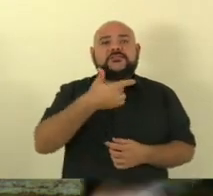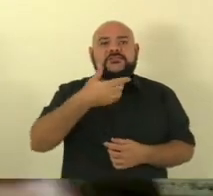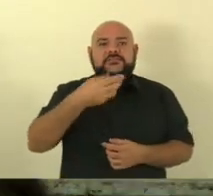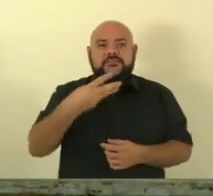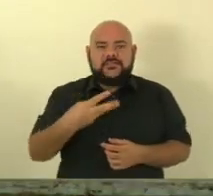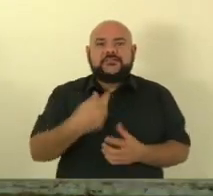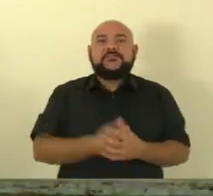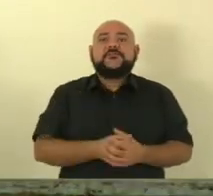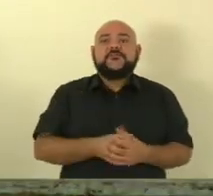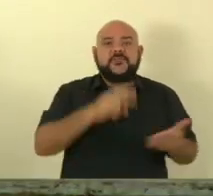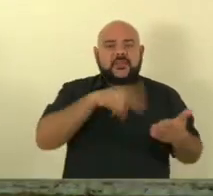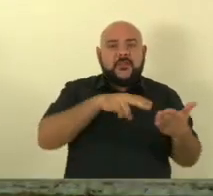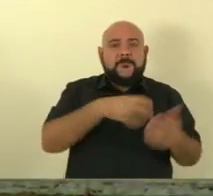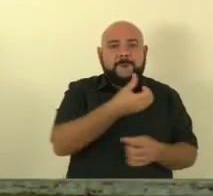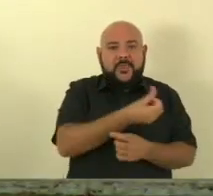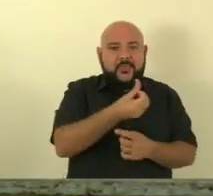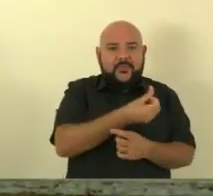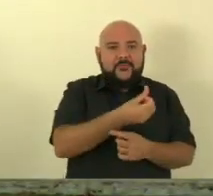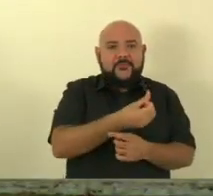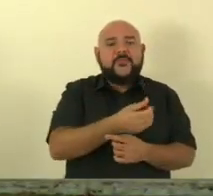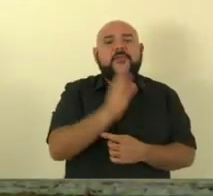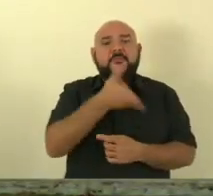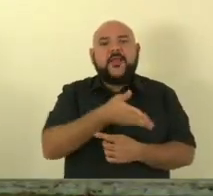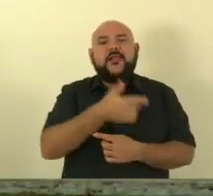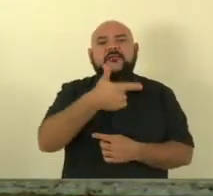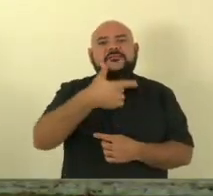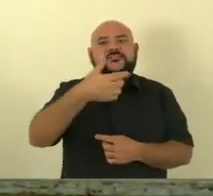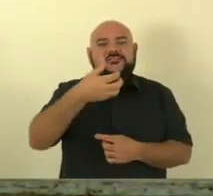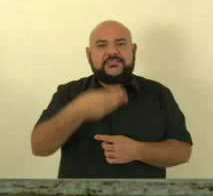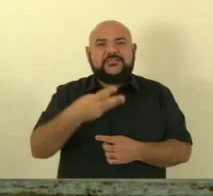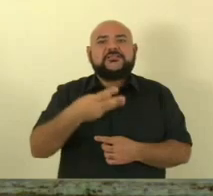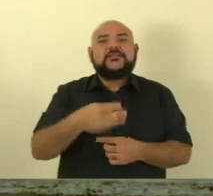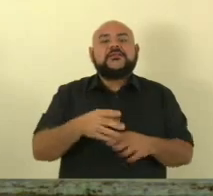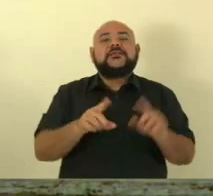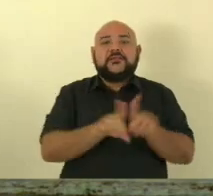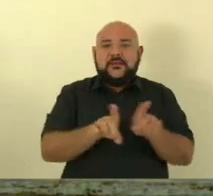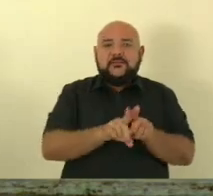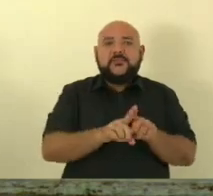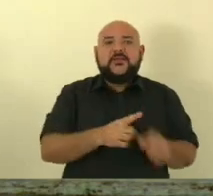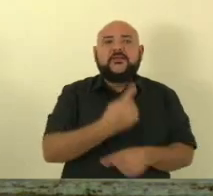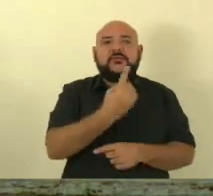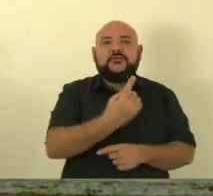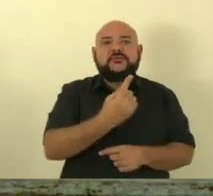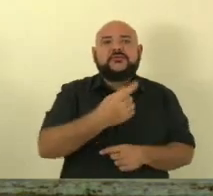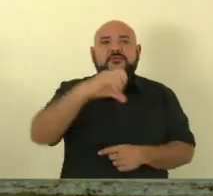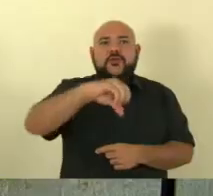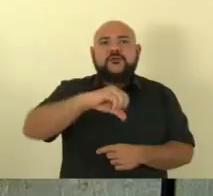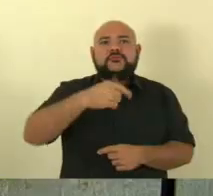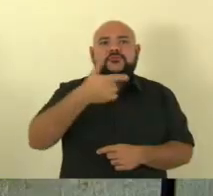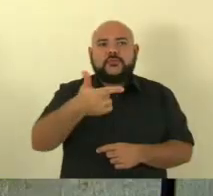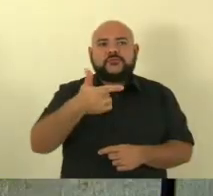o ofício 66-2023 e 192-2023. Fica feita a retificação.